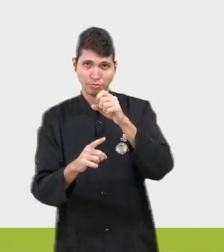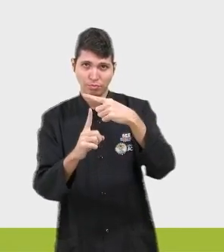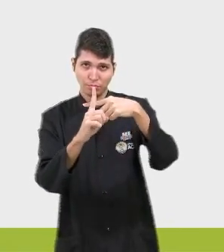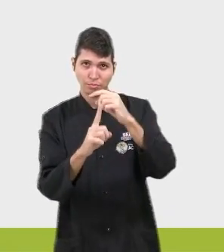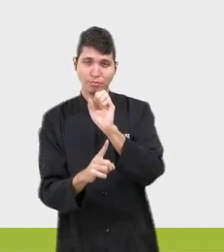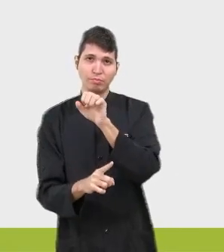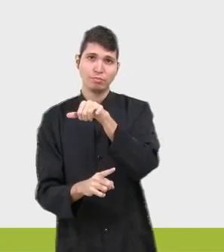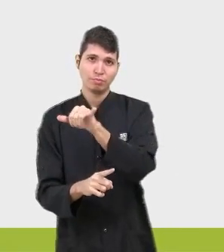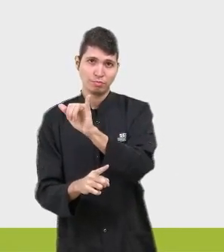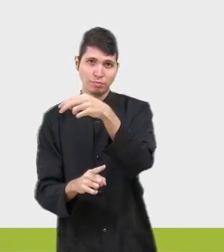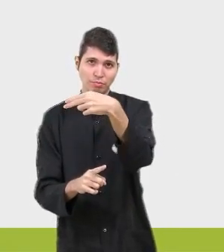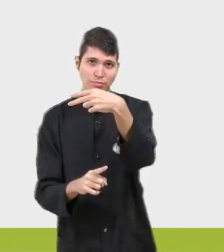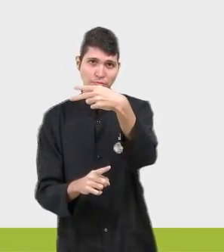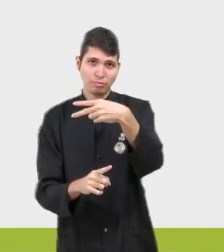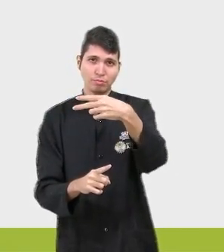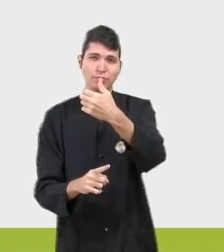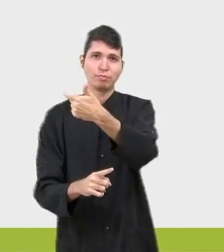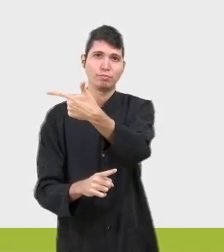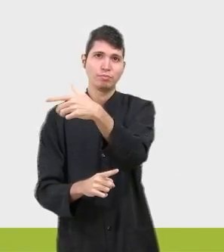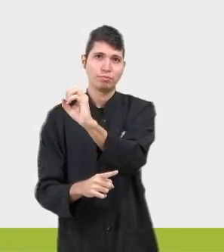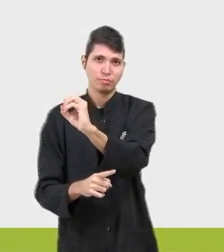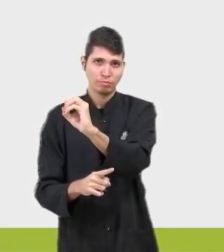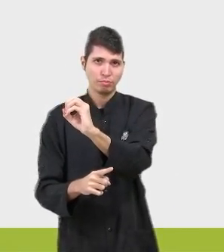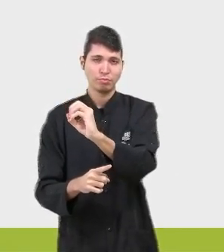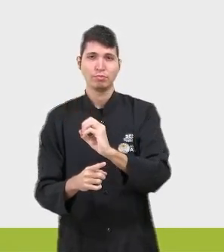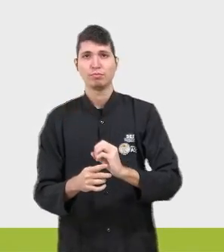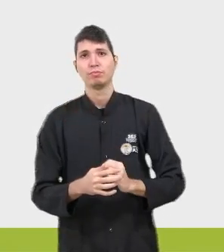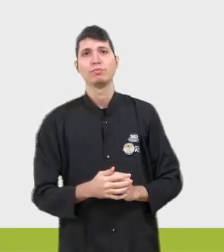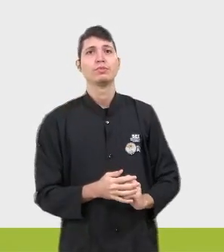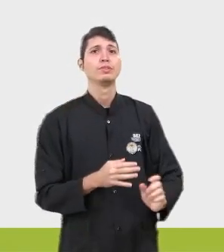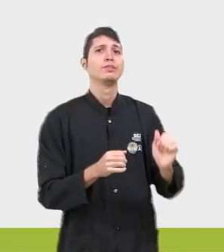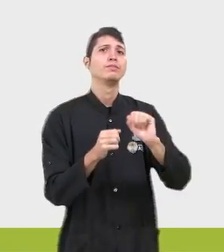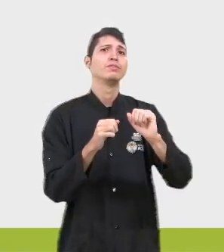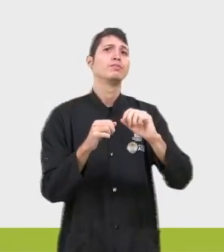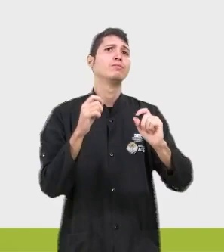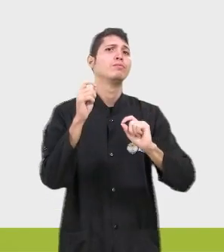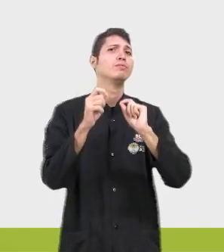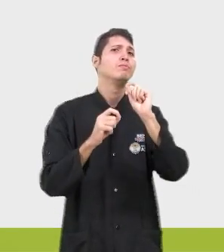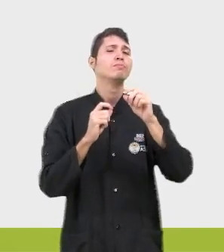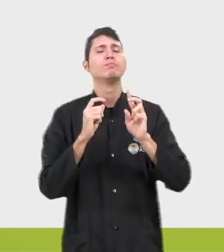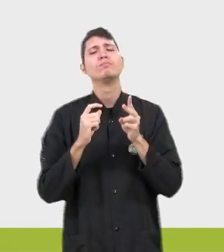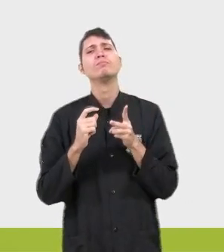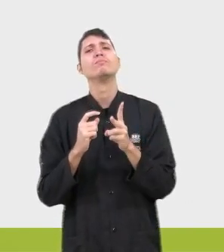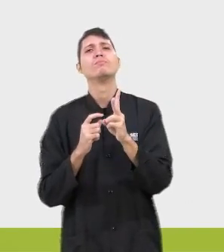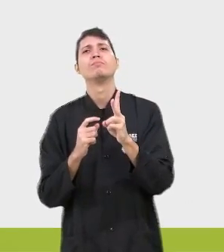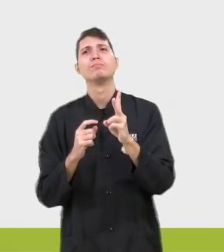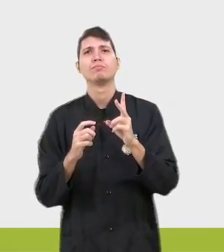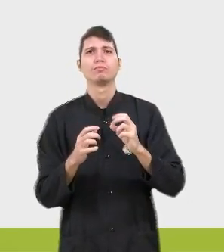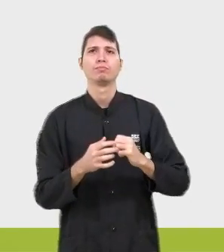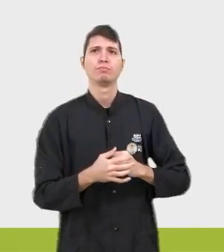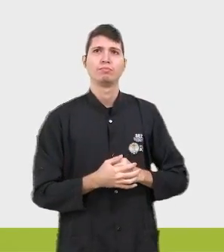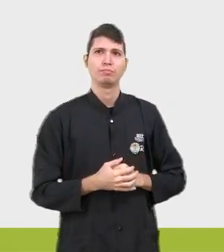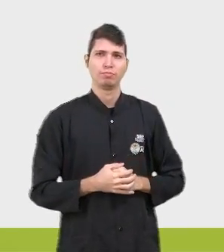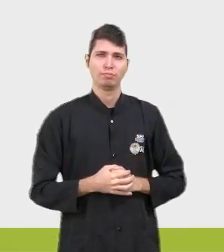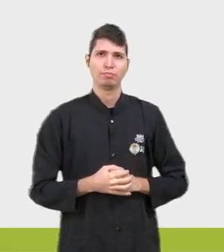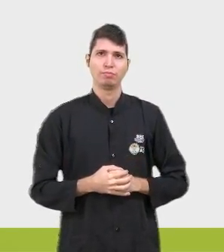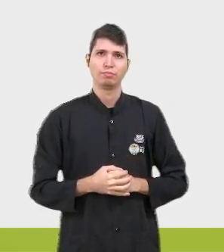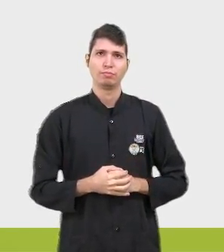igual a 20. A gente tem aqui um probleminha. Professor, o que eu faço agora? Lembrando que eu tenho uma expressão com